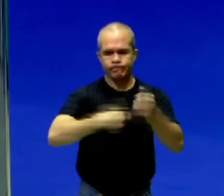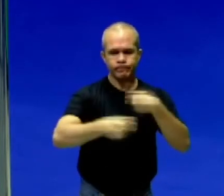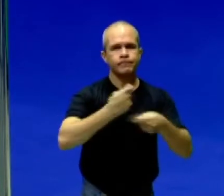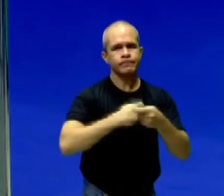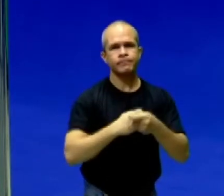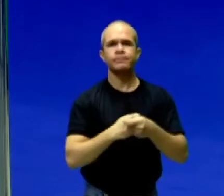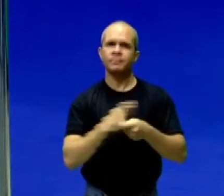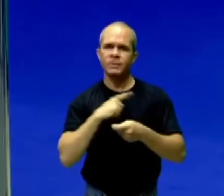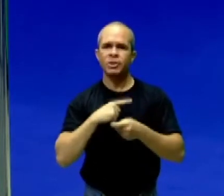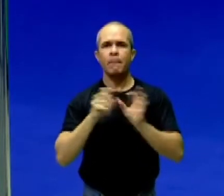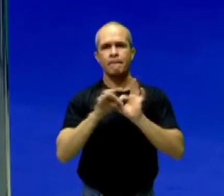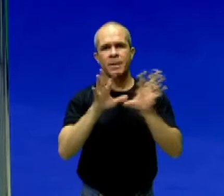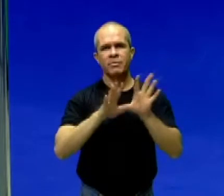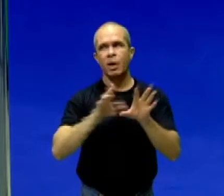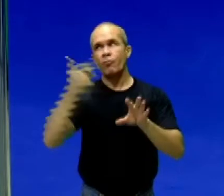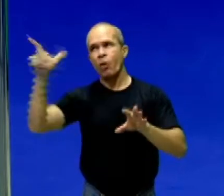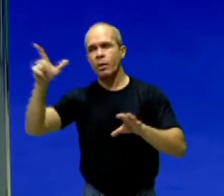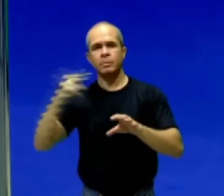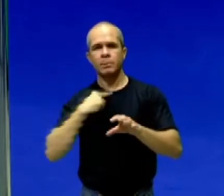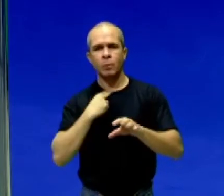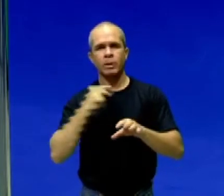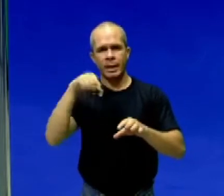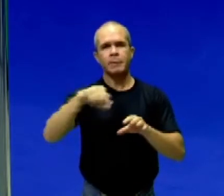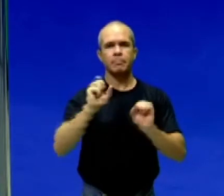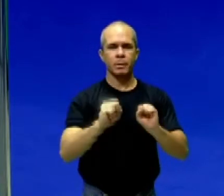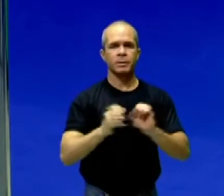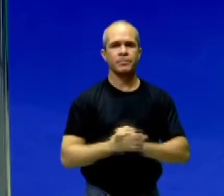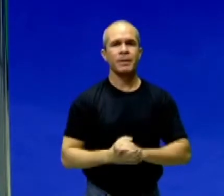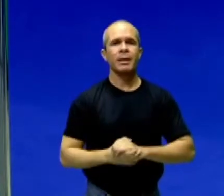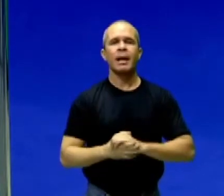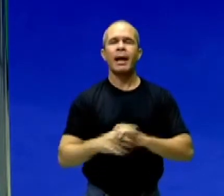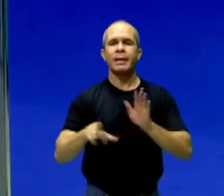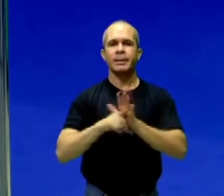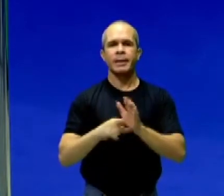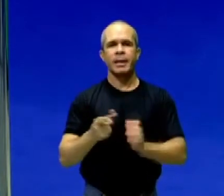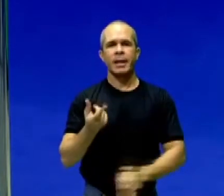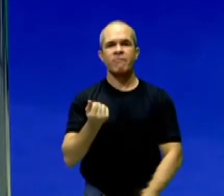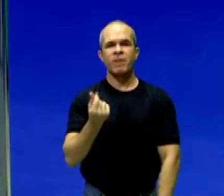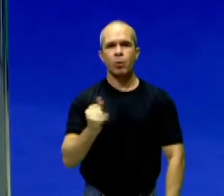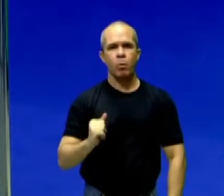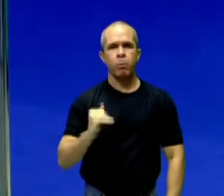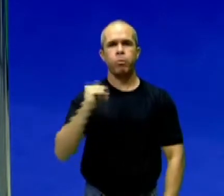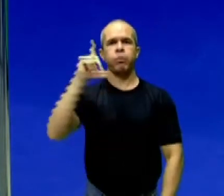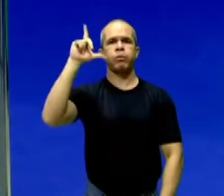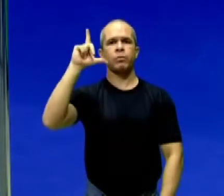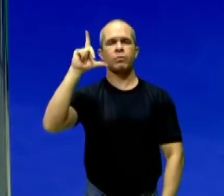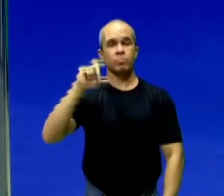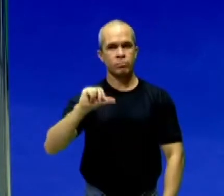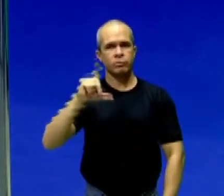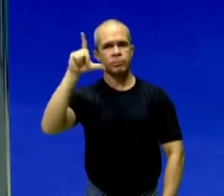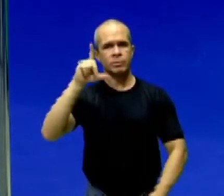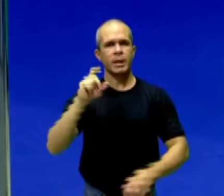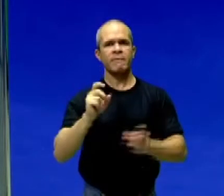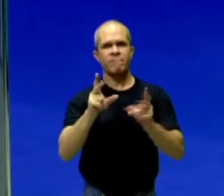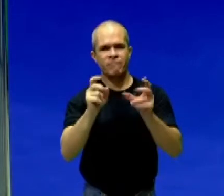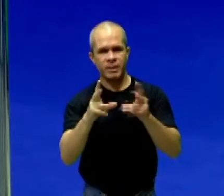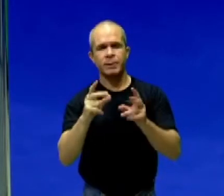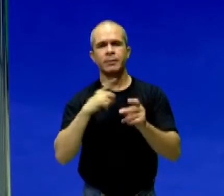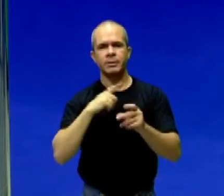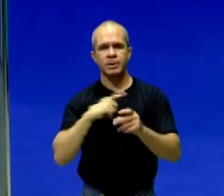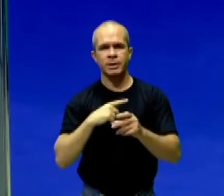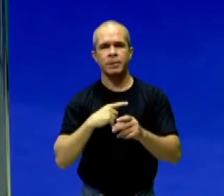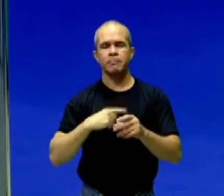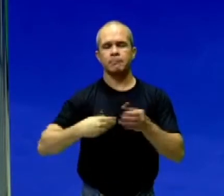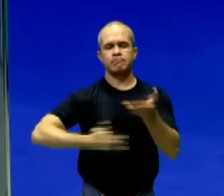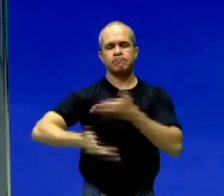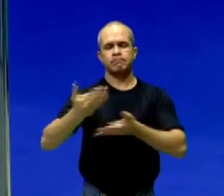o valor dos escravos, dos filhos dos escravos também, e o comércio passou a ser interno, já que não chegava mais escravos da